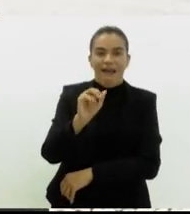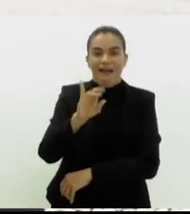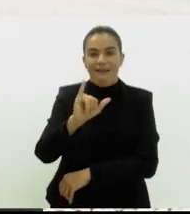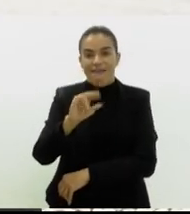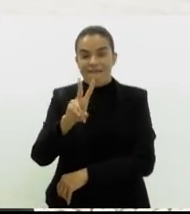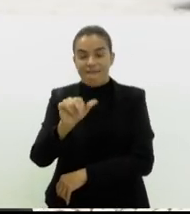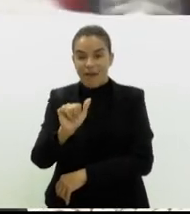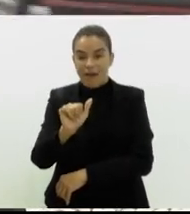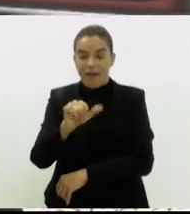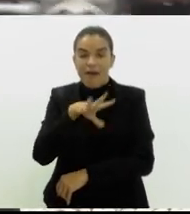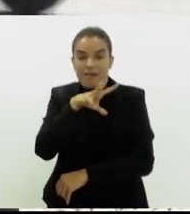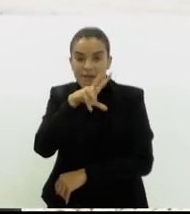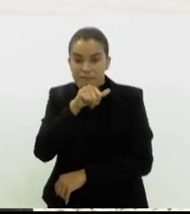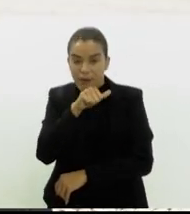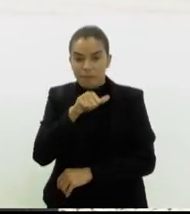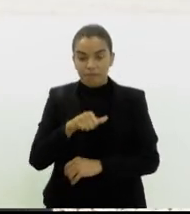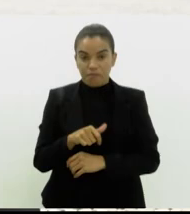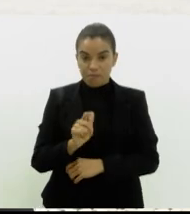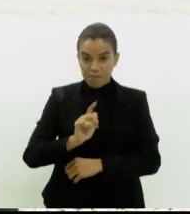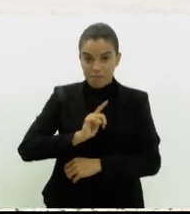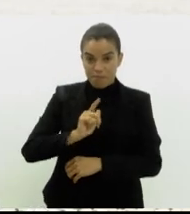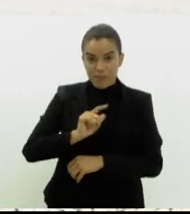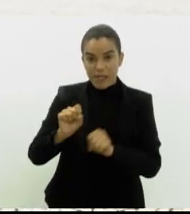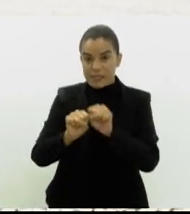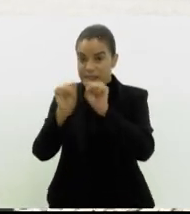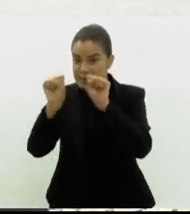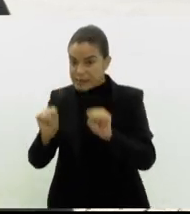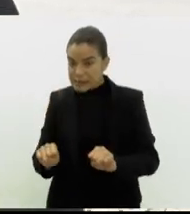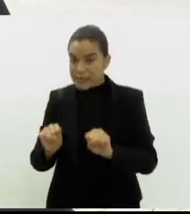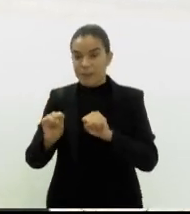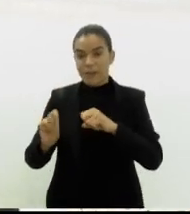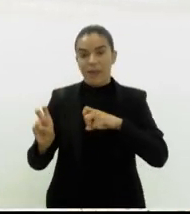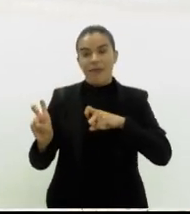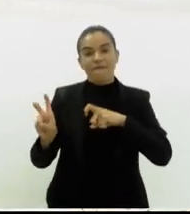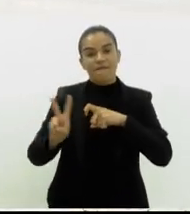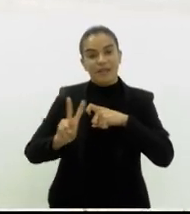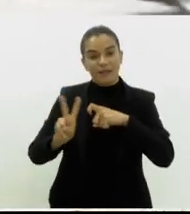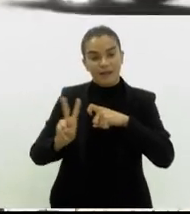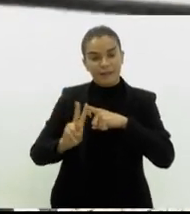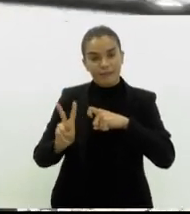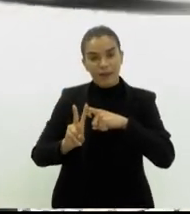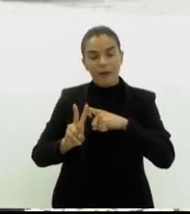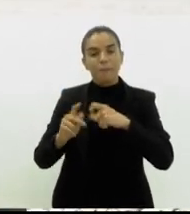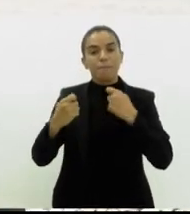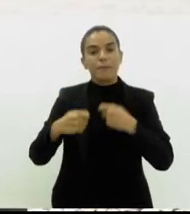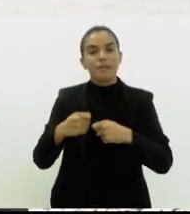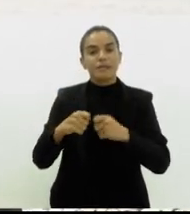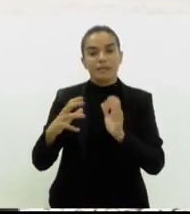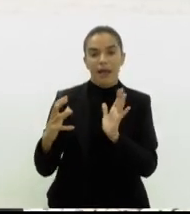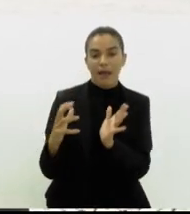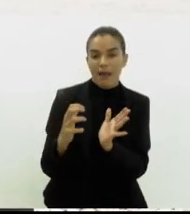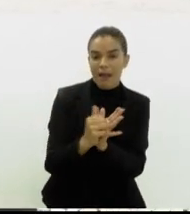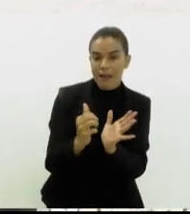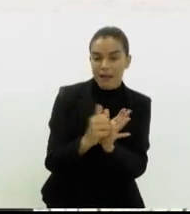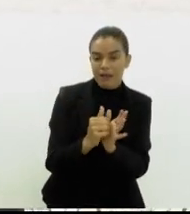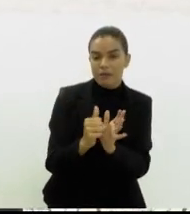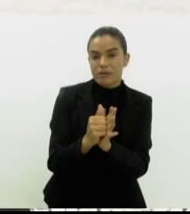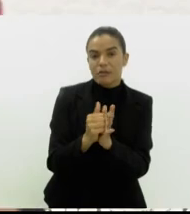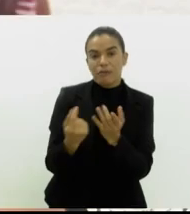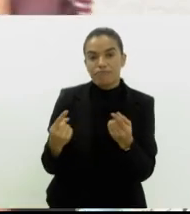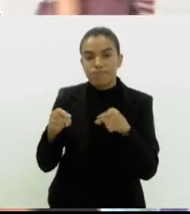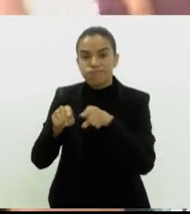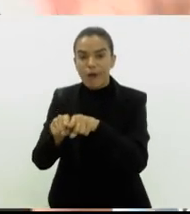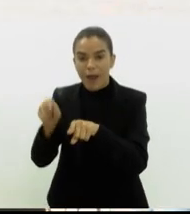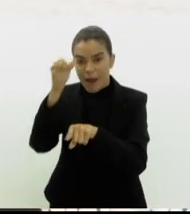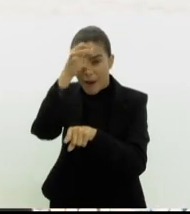quem possui esse sistema na clínica veterinária, ele precisa fazer o cadastro junto à Prefeitura do Rio